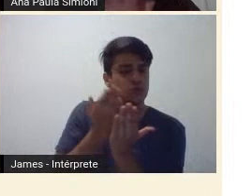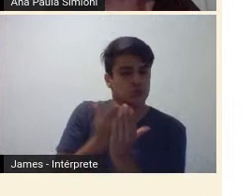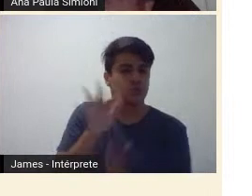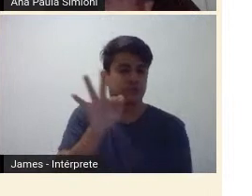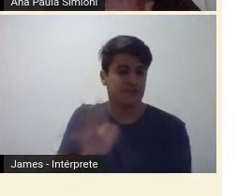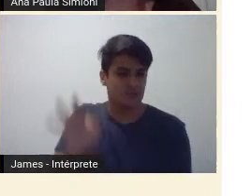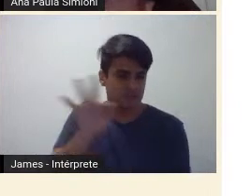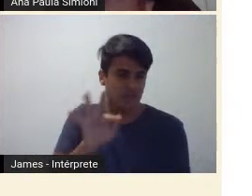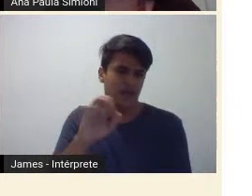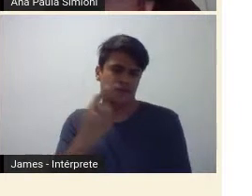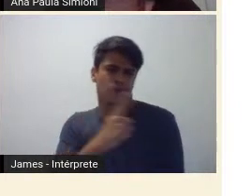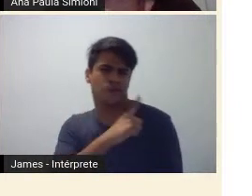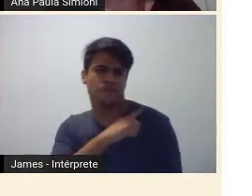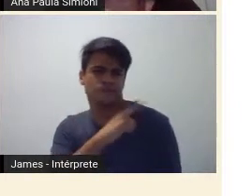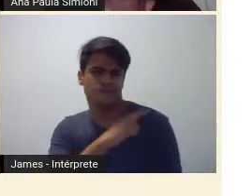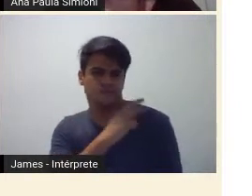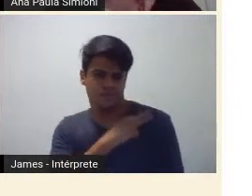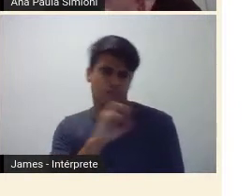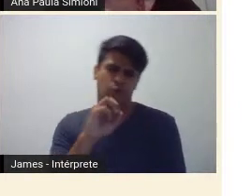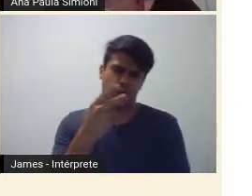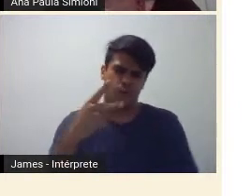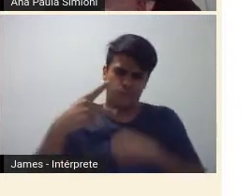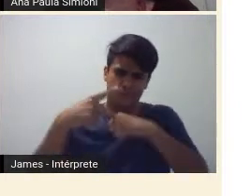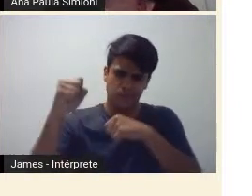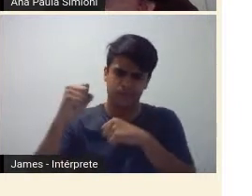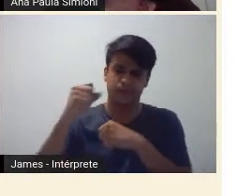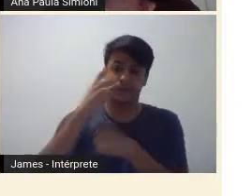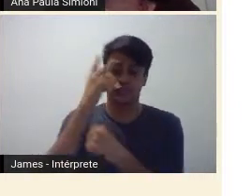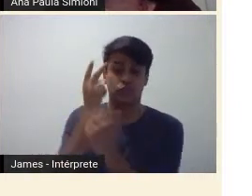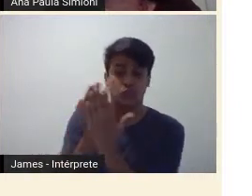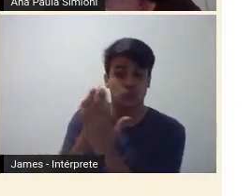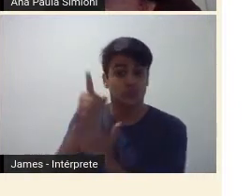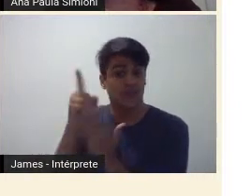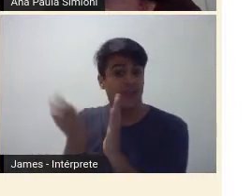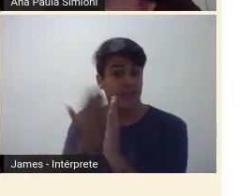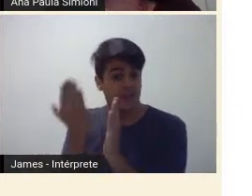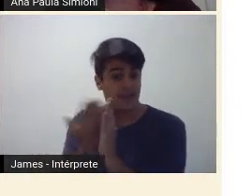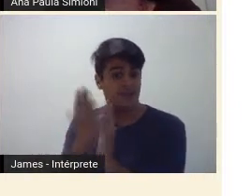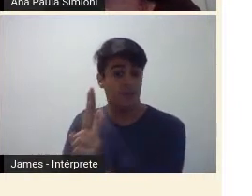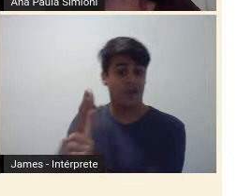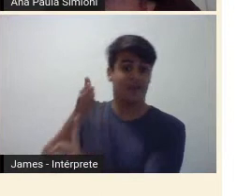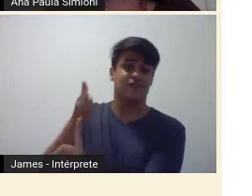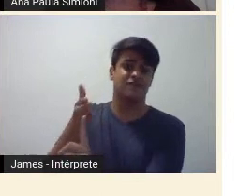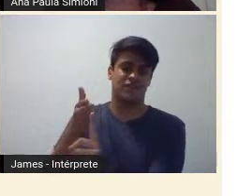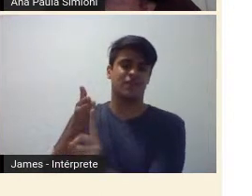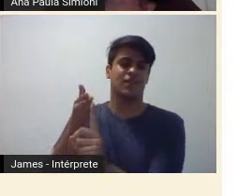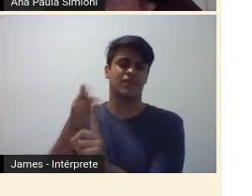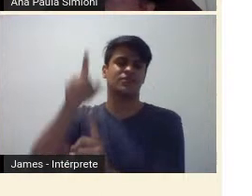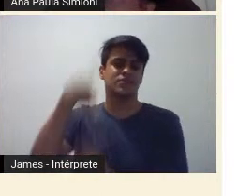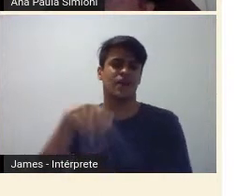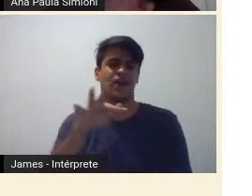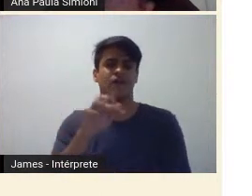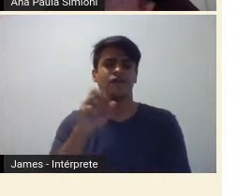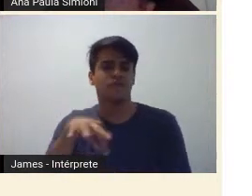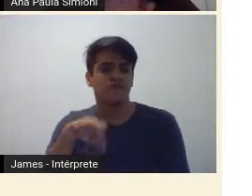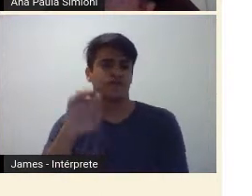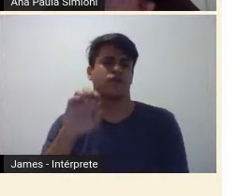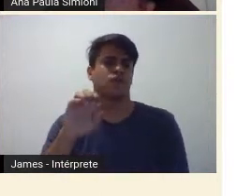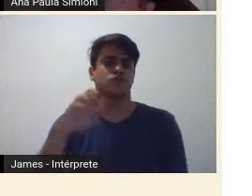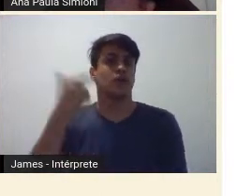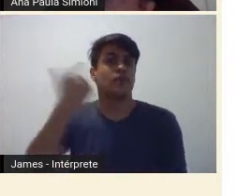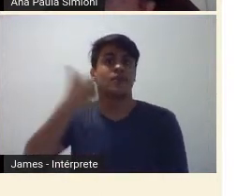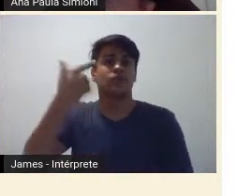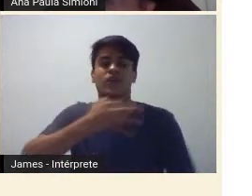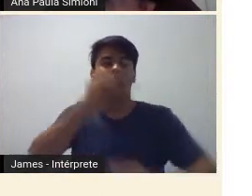colegial, e mesmo na pós, e muita gente usa esse livro como fonte, né, como uma fonte sem fazer a crítica das